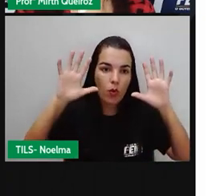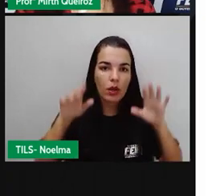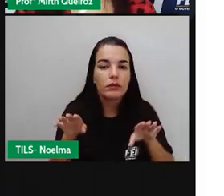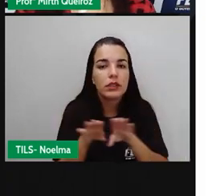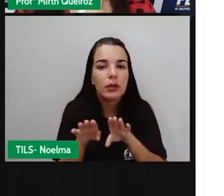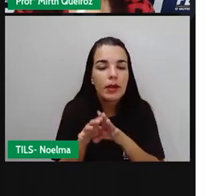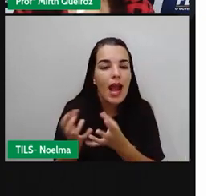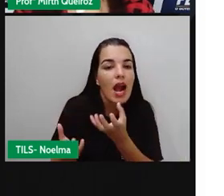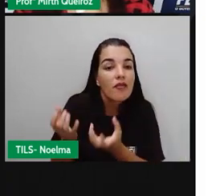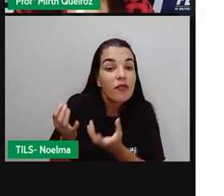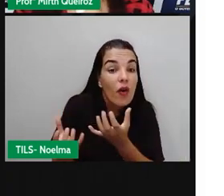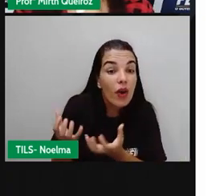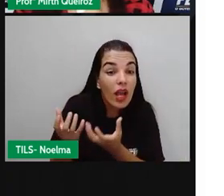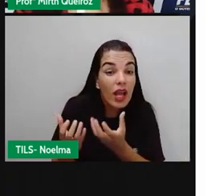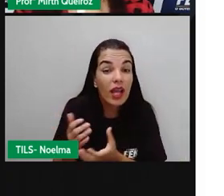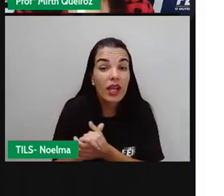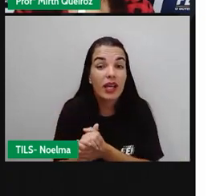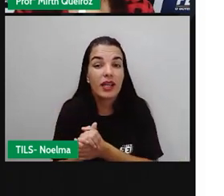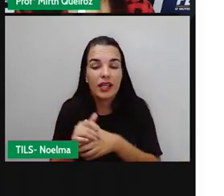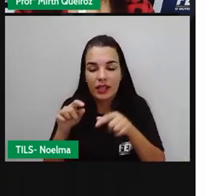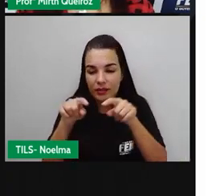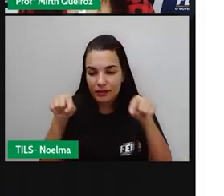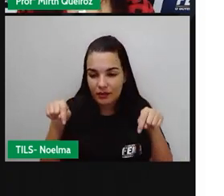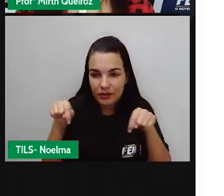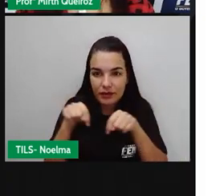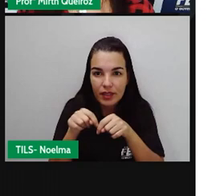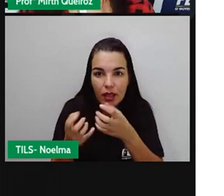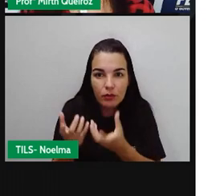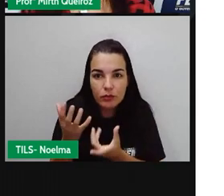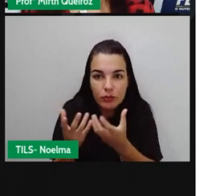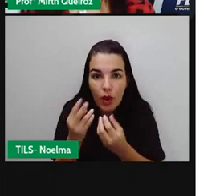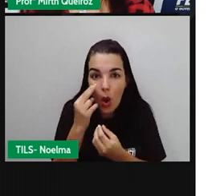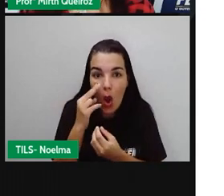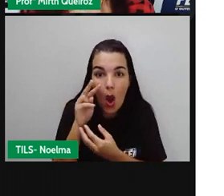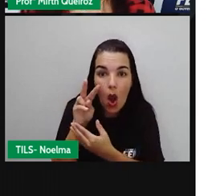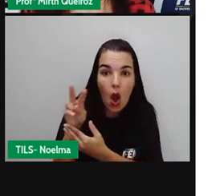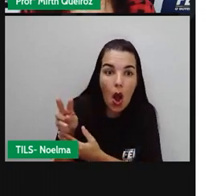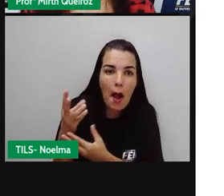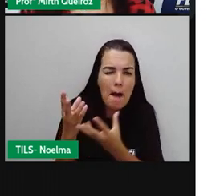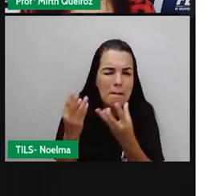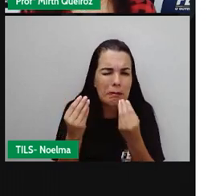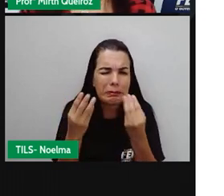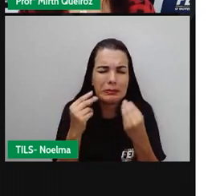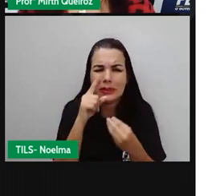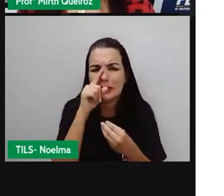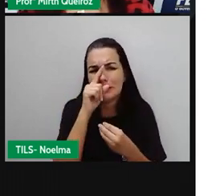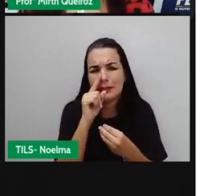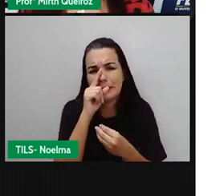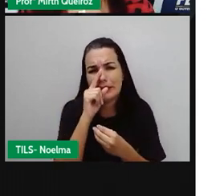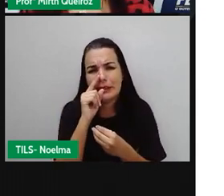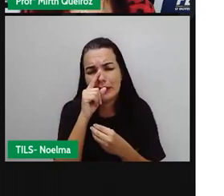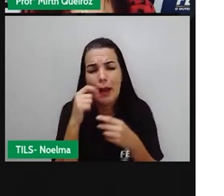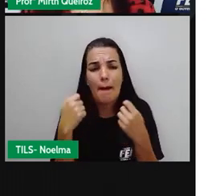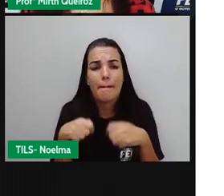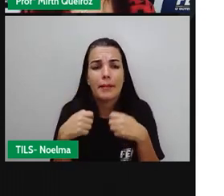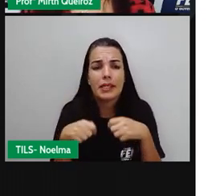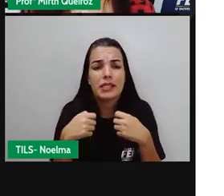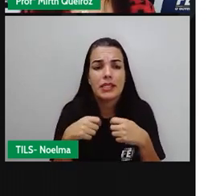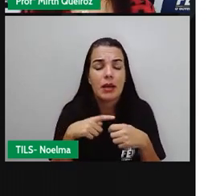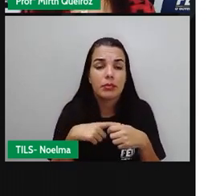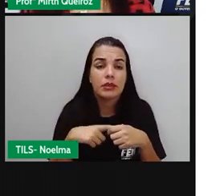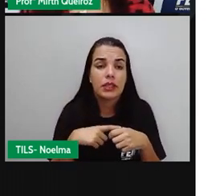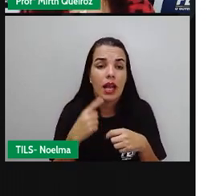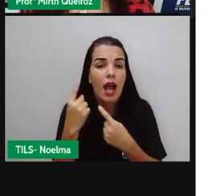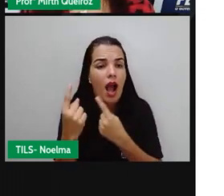assim como os fogos, assim como os balões, também são muito perigosos. E nós temos que ter alguns